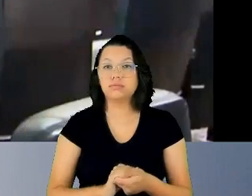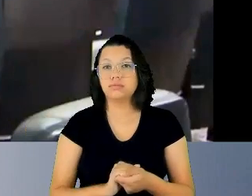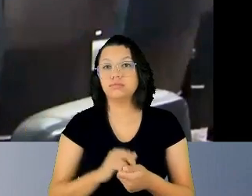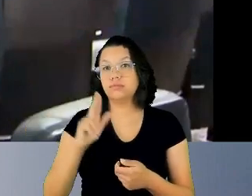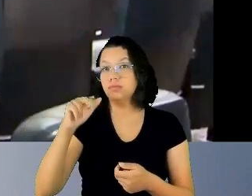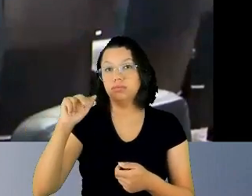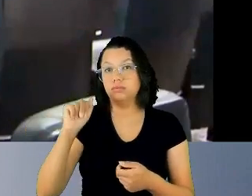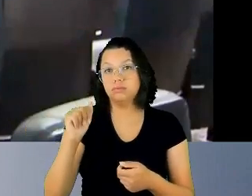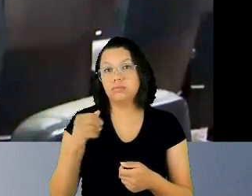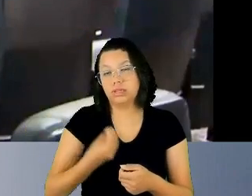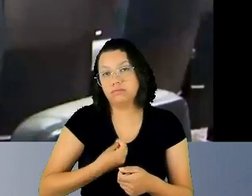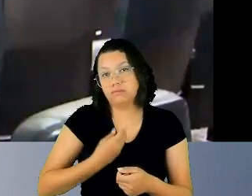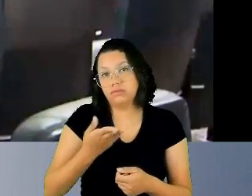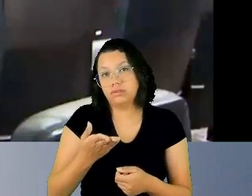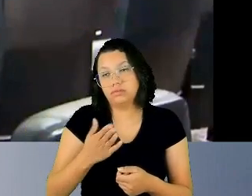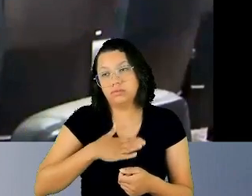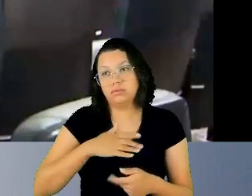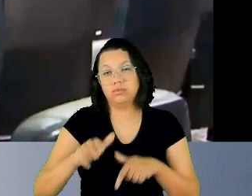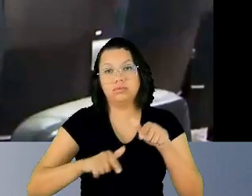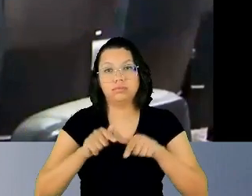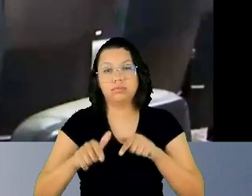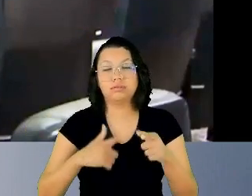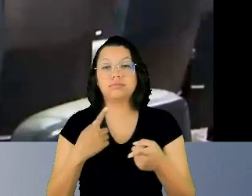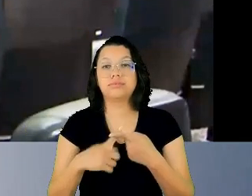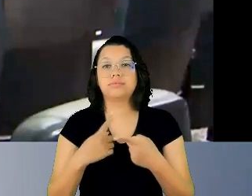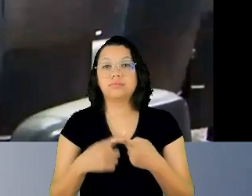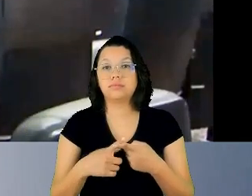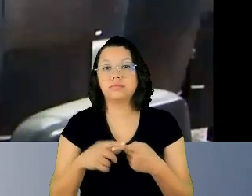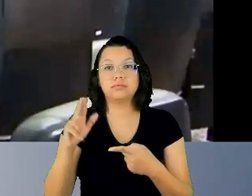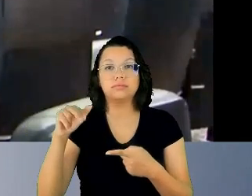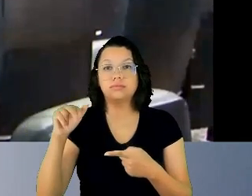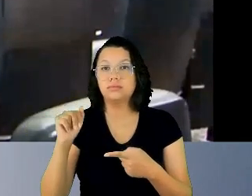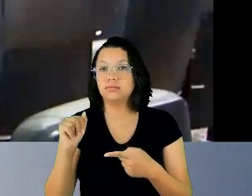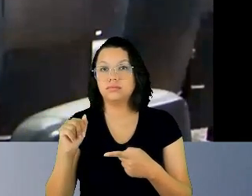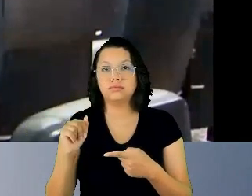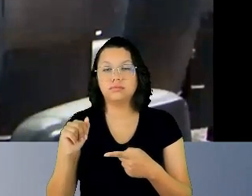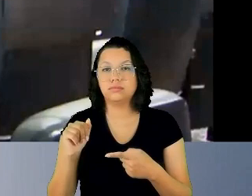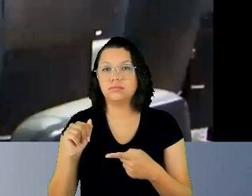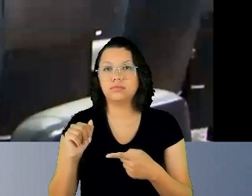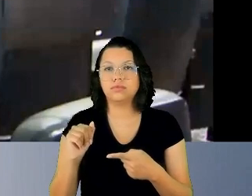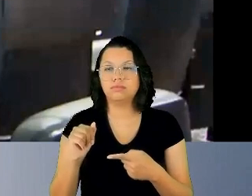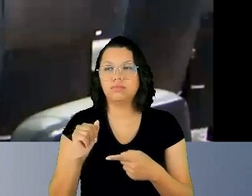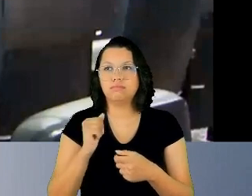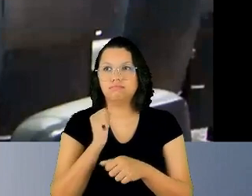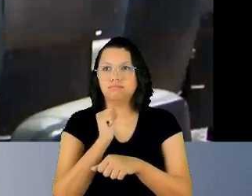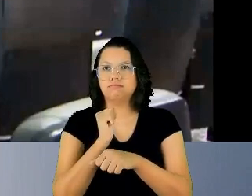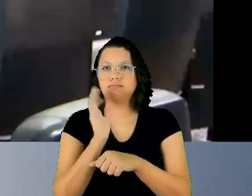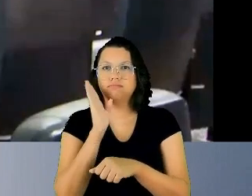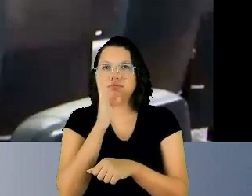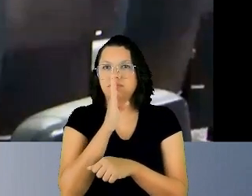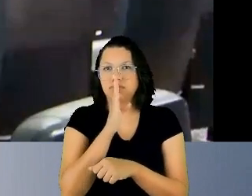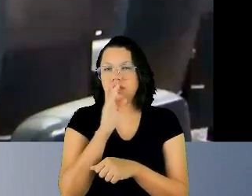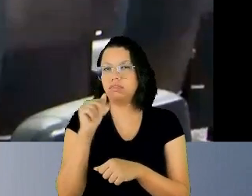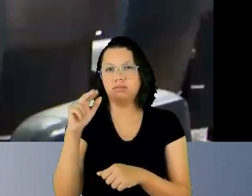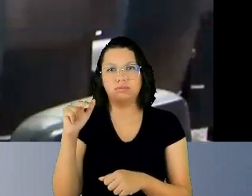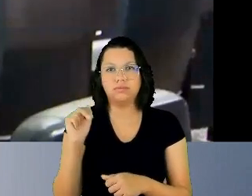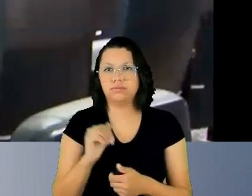isso, no meu serviço, porque eu nunca deixei de falar aquilo que me incomodou. Tem,